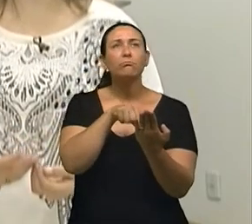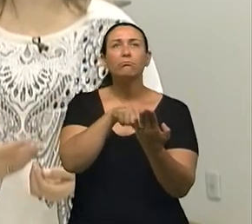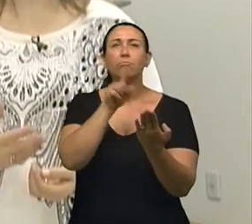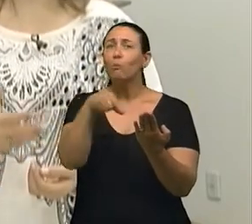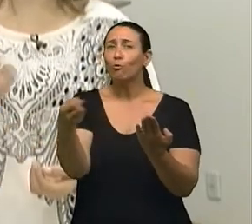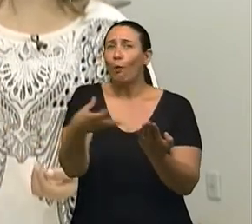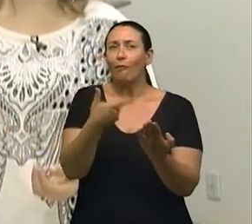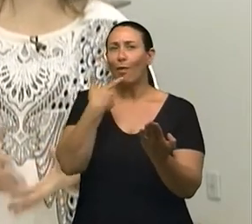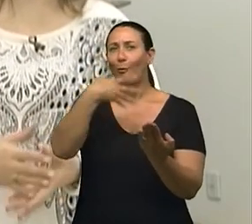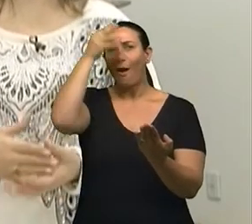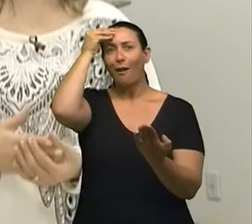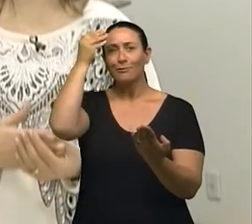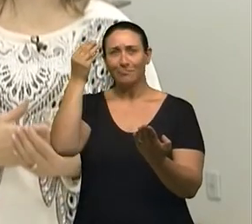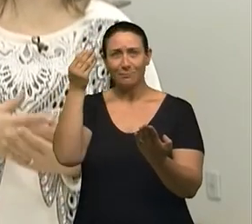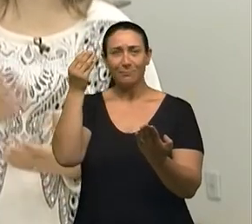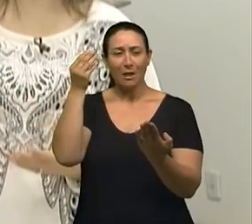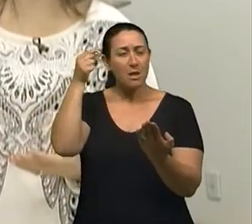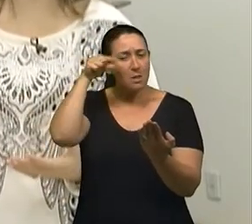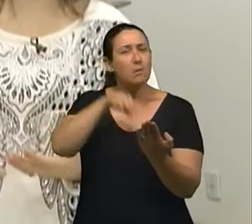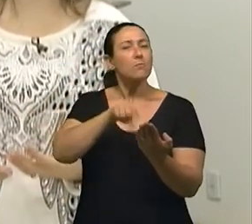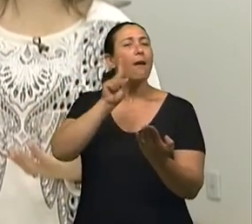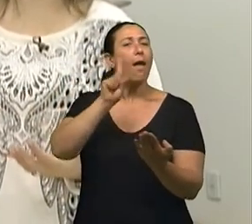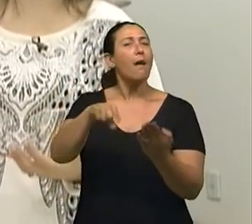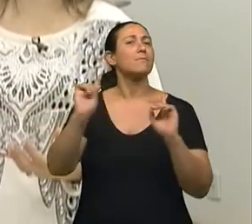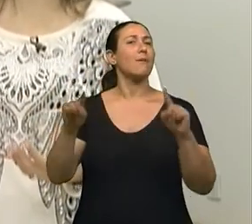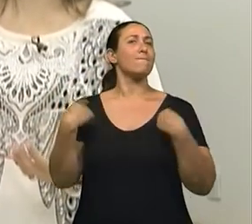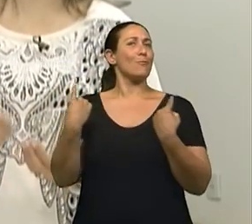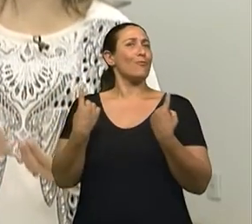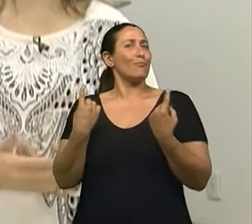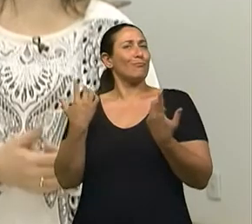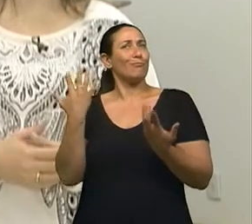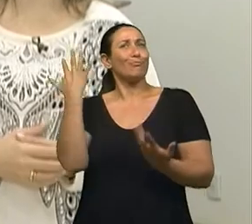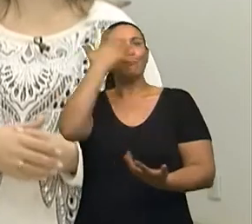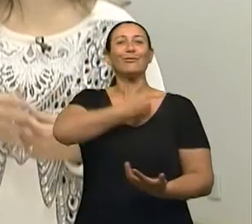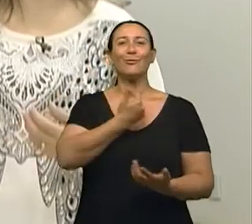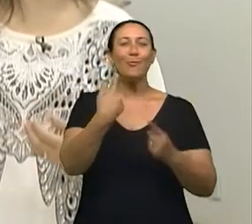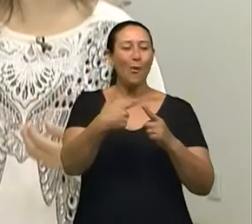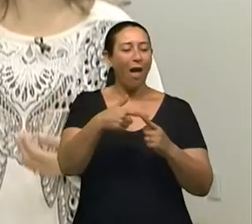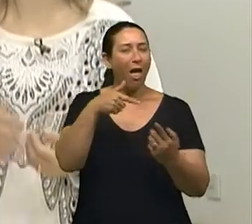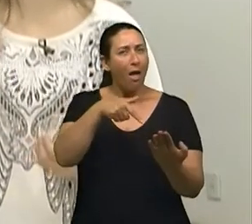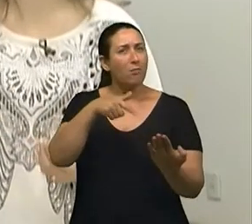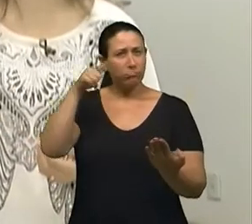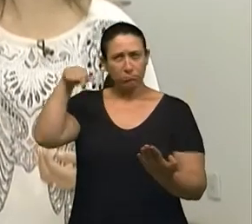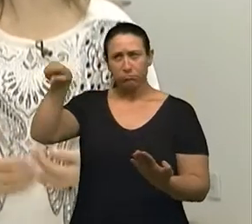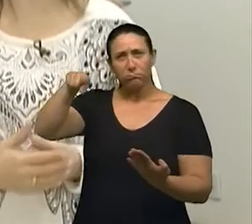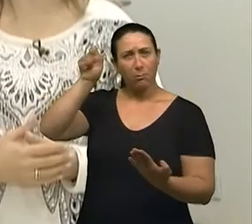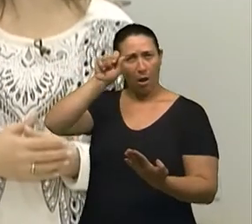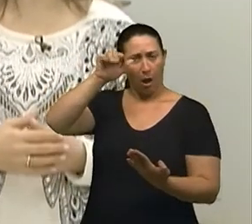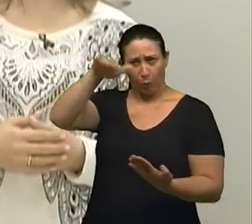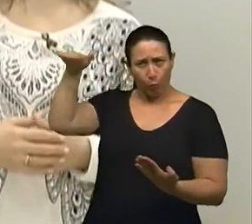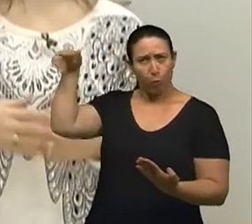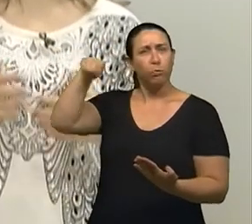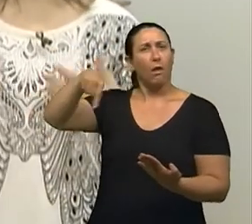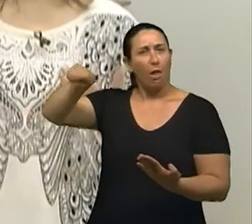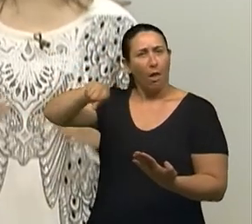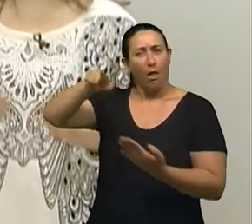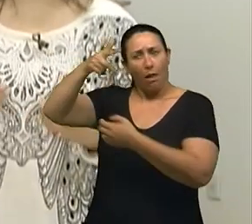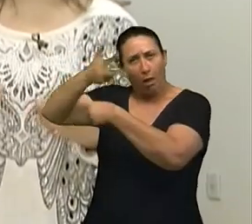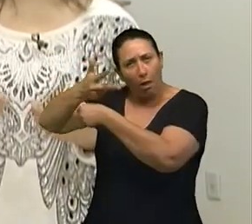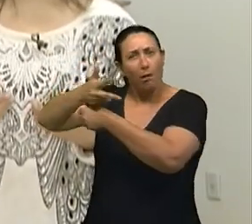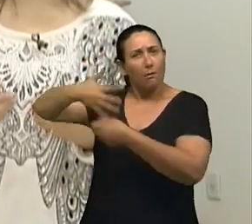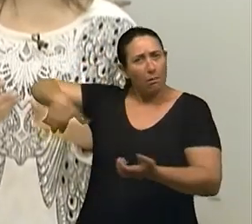linguagem. Isso é um desafio muito bonito e é encarado pelos adultos e terceira idade com